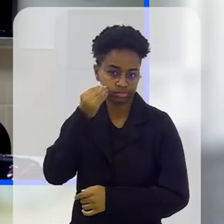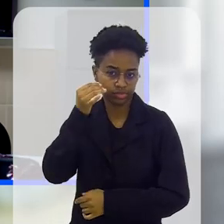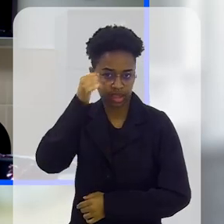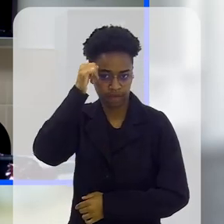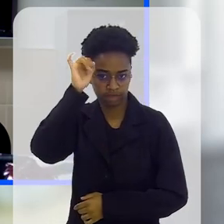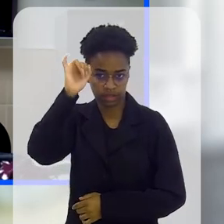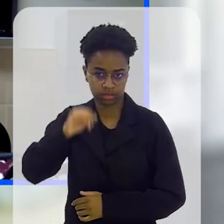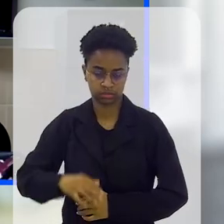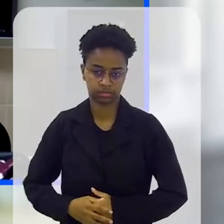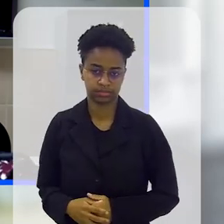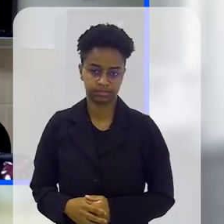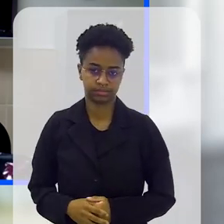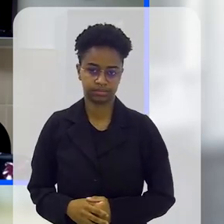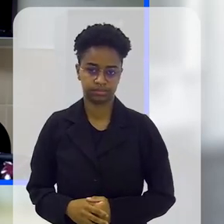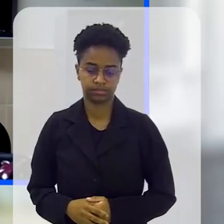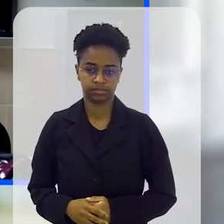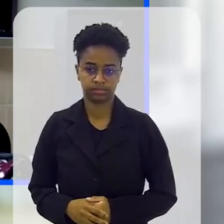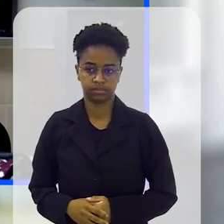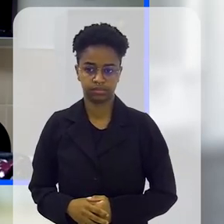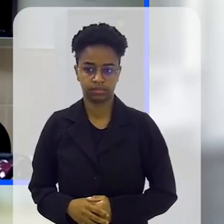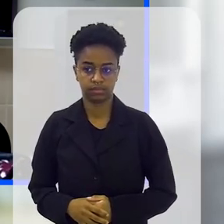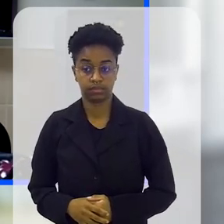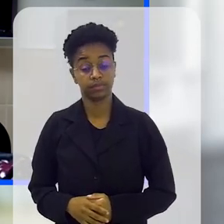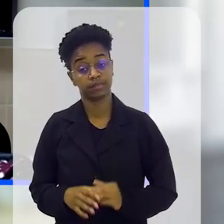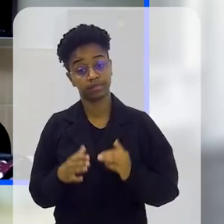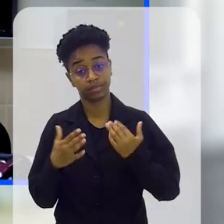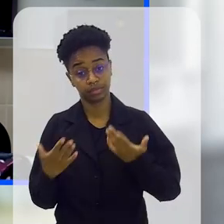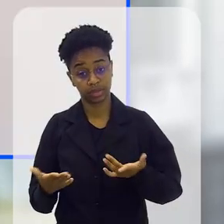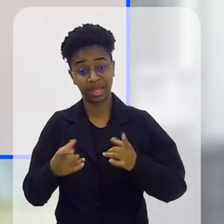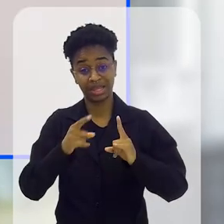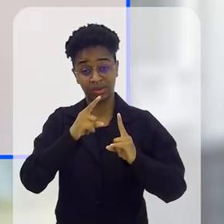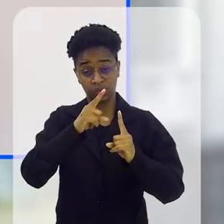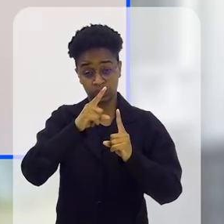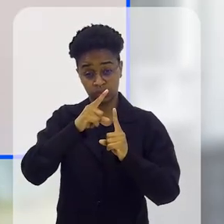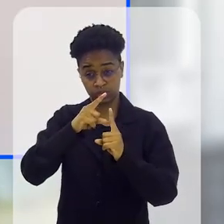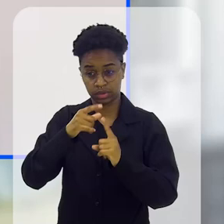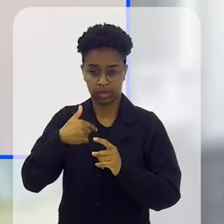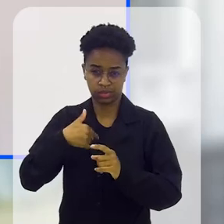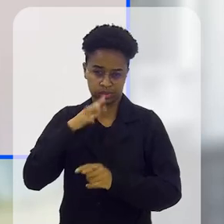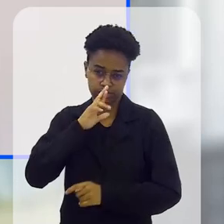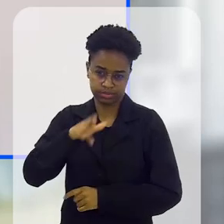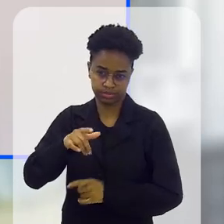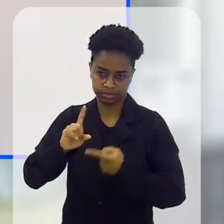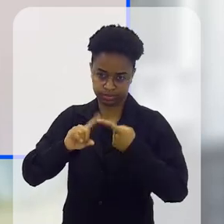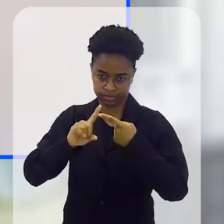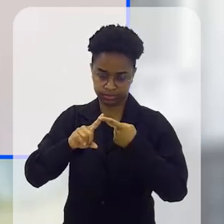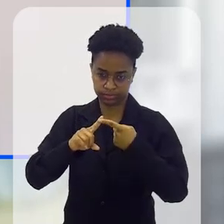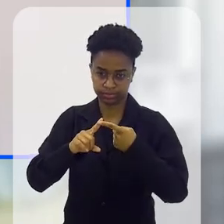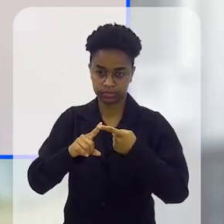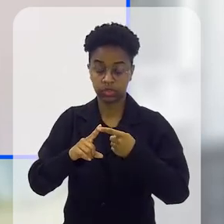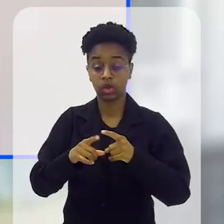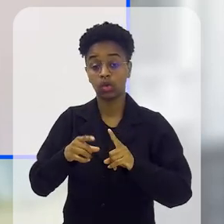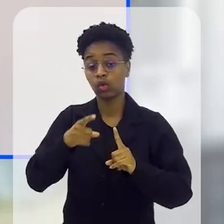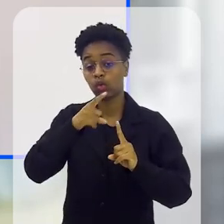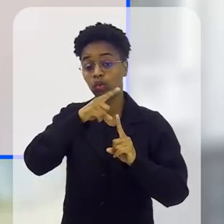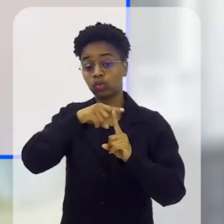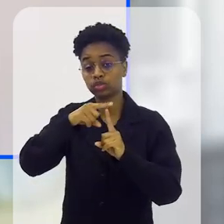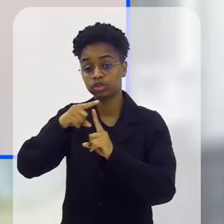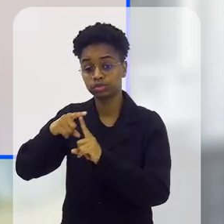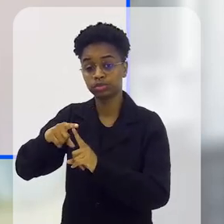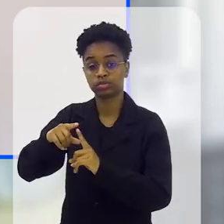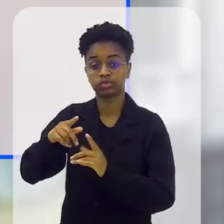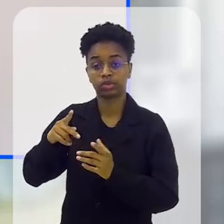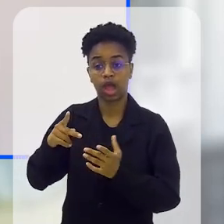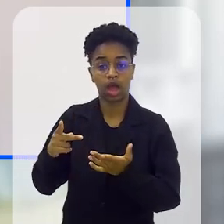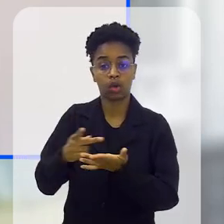precaução? Tá. Então, os tipos, vou responder primeiro a primeira questão, os tipos mais